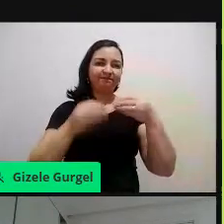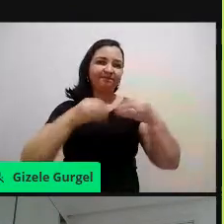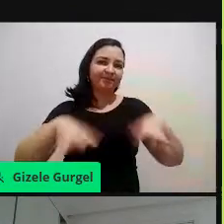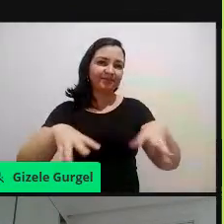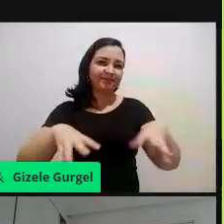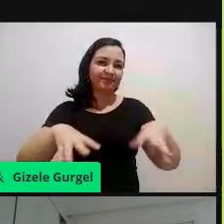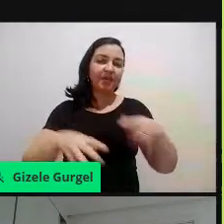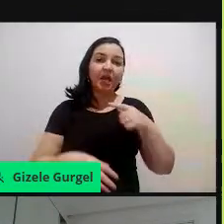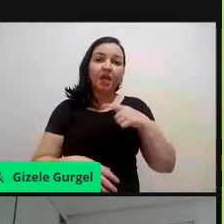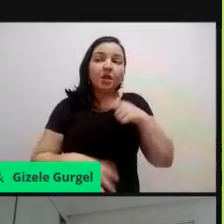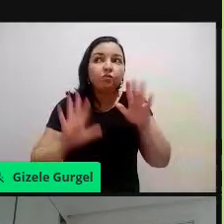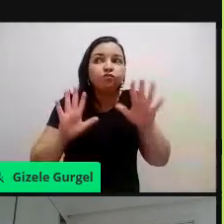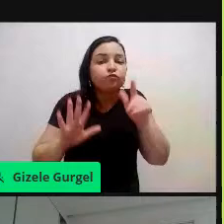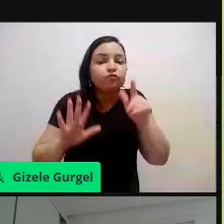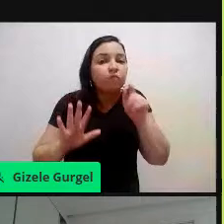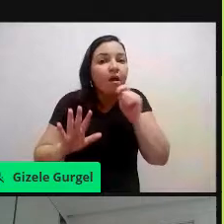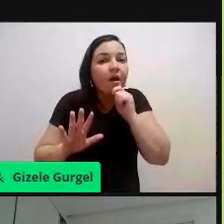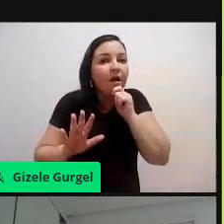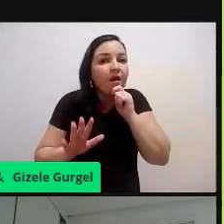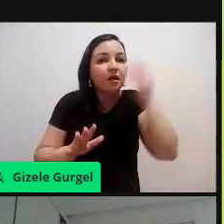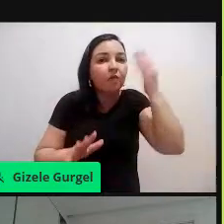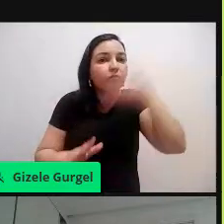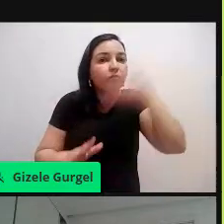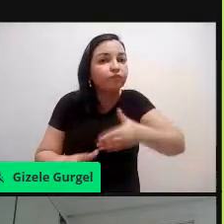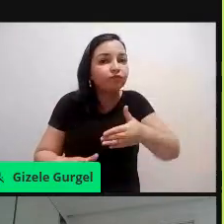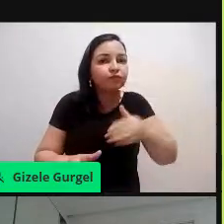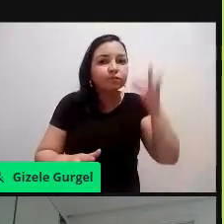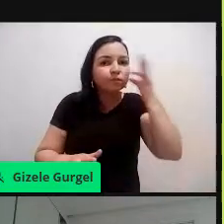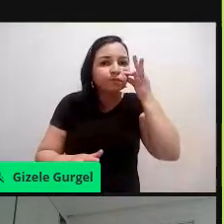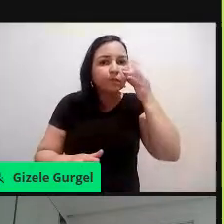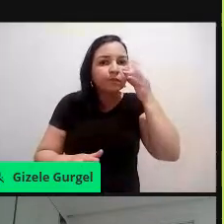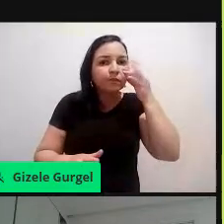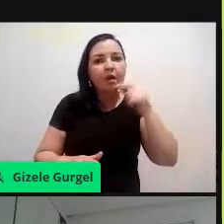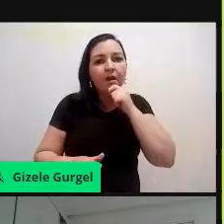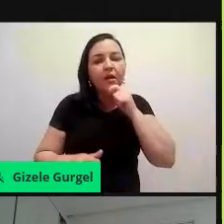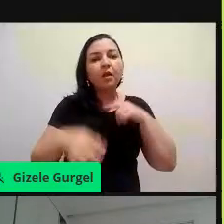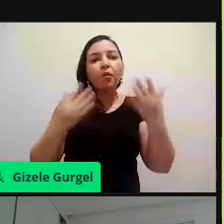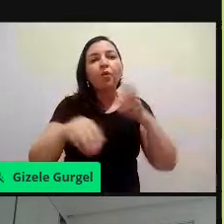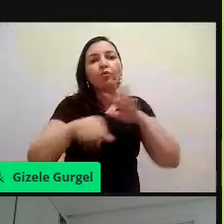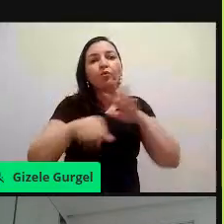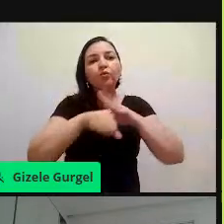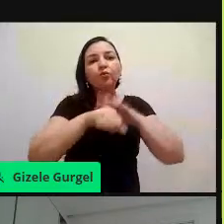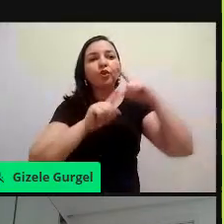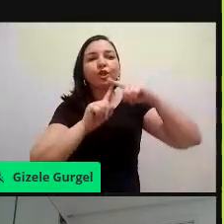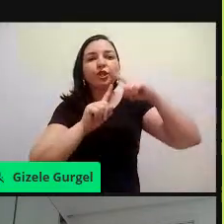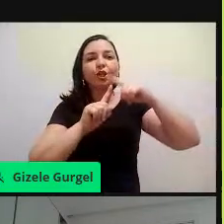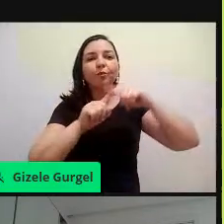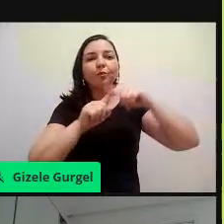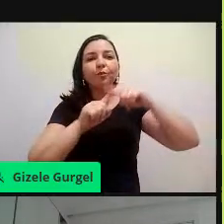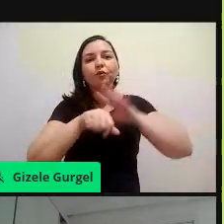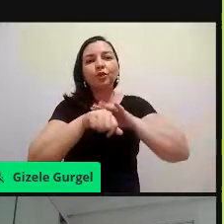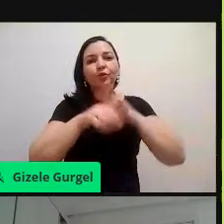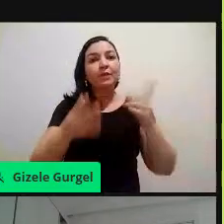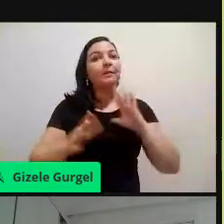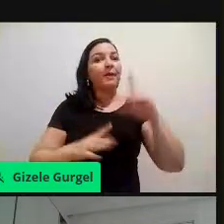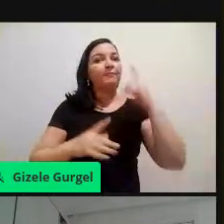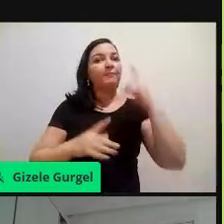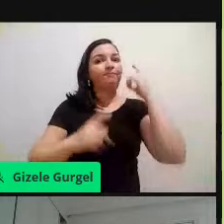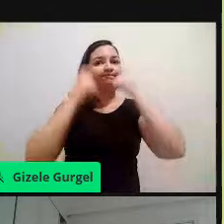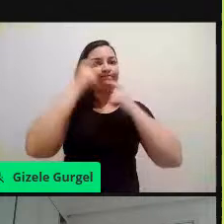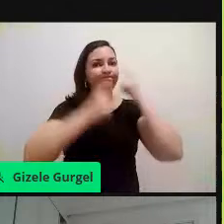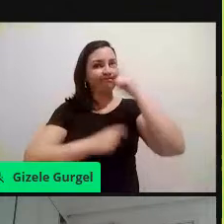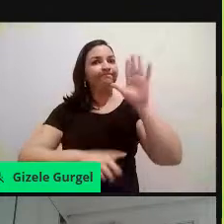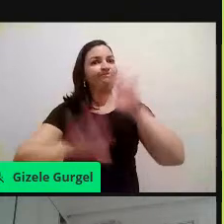confirmados, né, em relação à doença, o que isso realmente causa no humano, né, mas é bem preocupante, tá? Então,